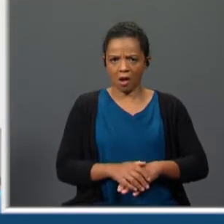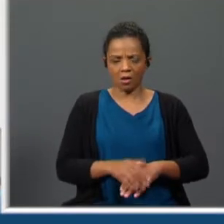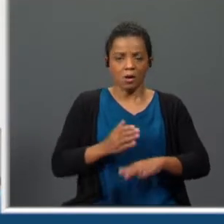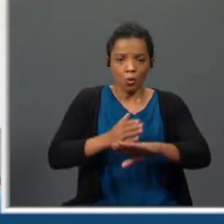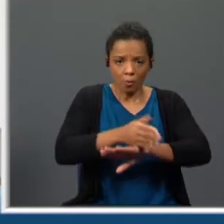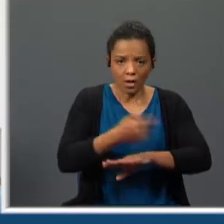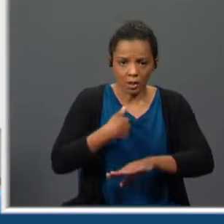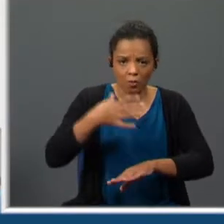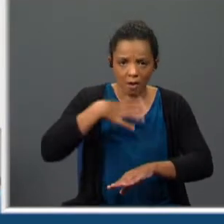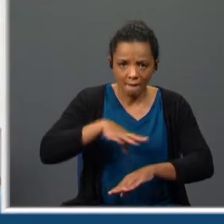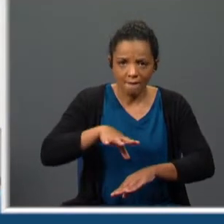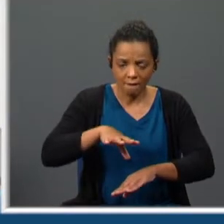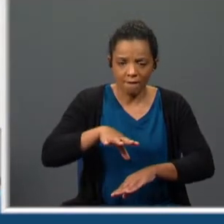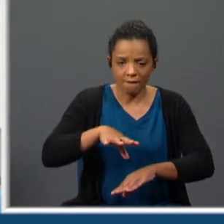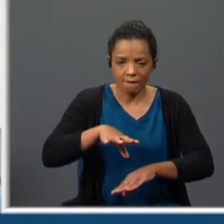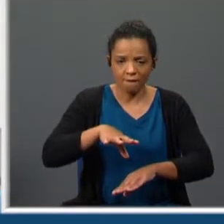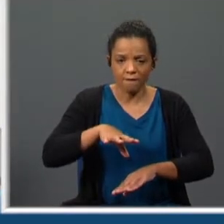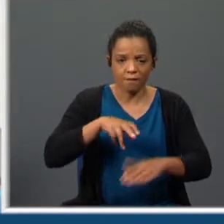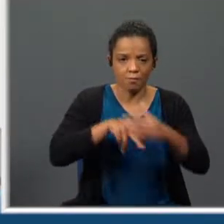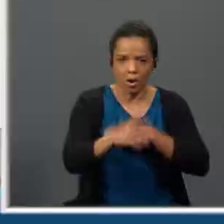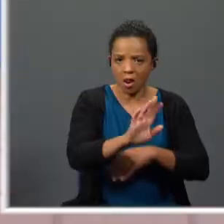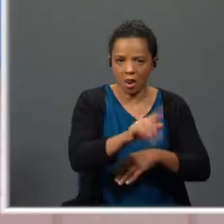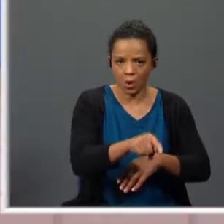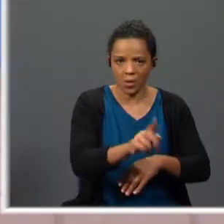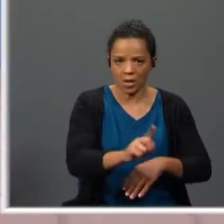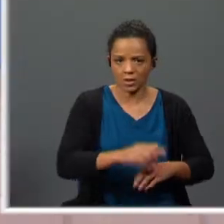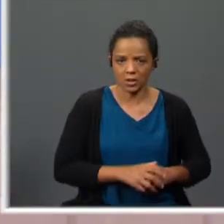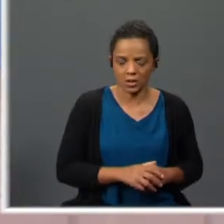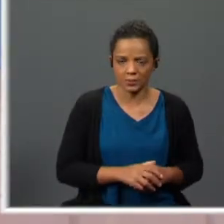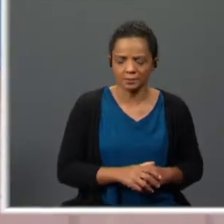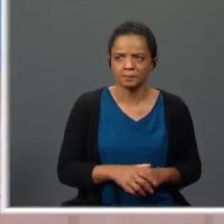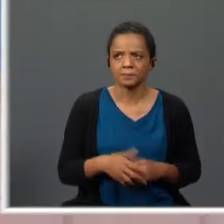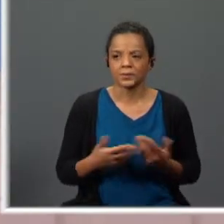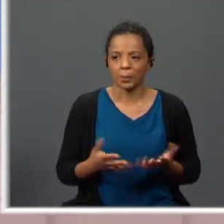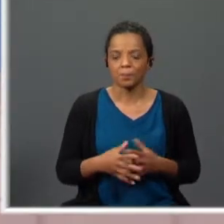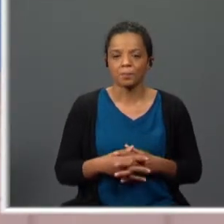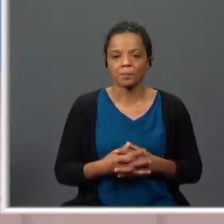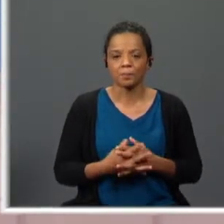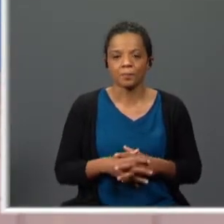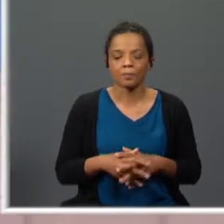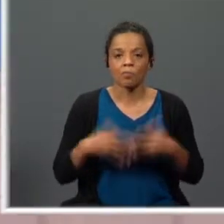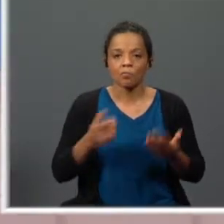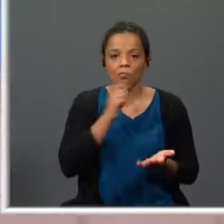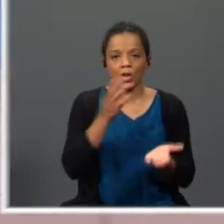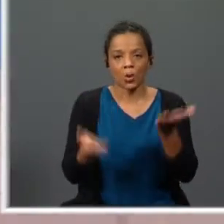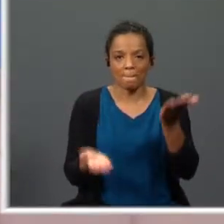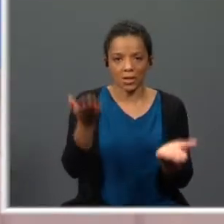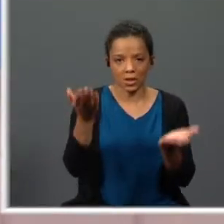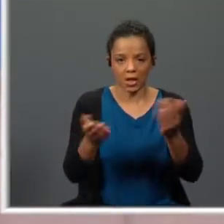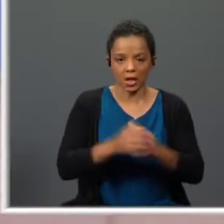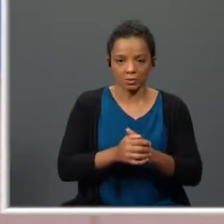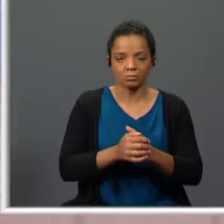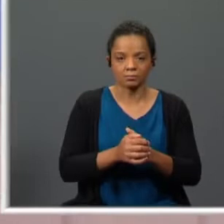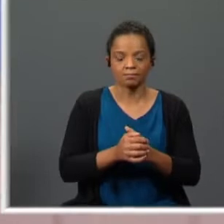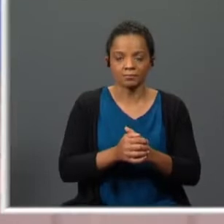a barca em que eu pretendo entrar. Dito isto, podemos agora comparar a entrada em cena de